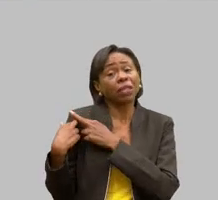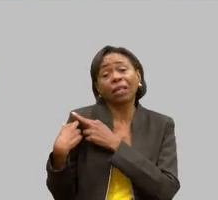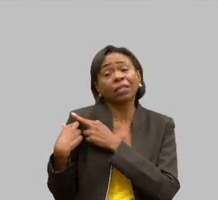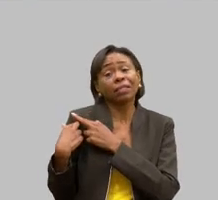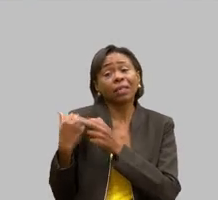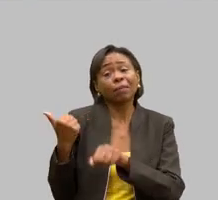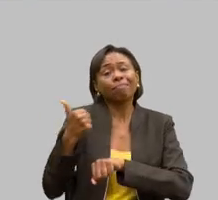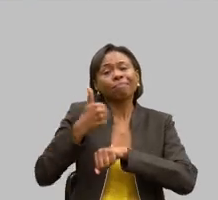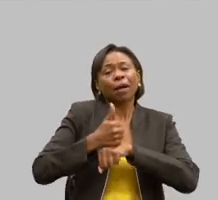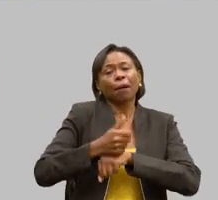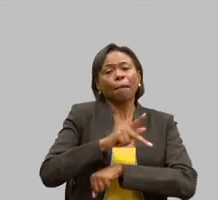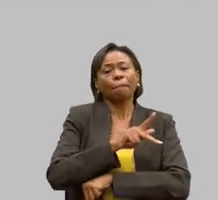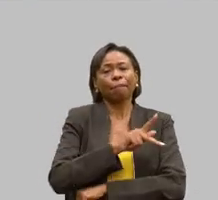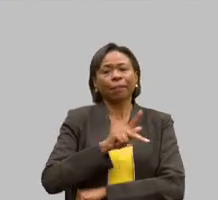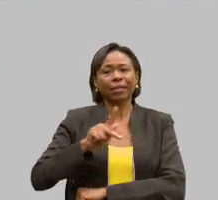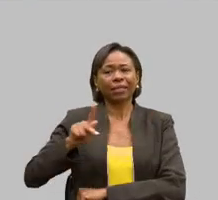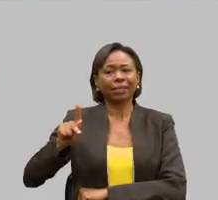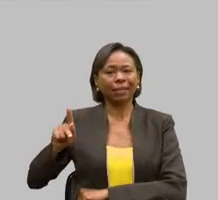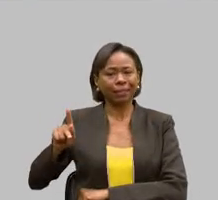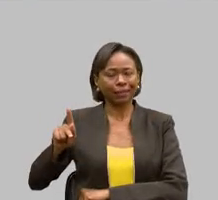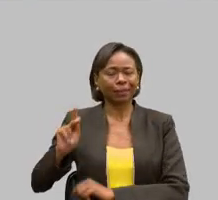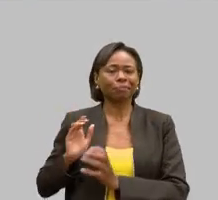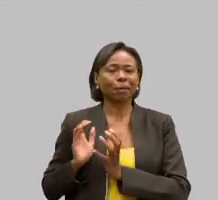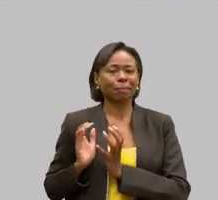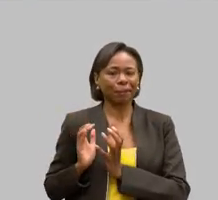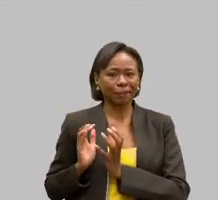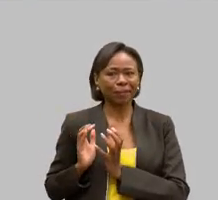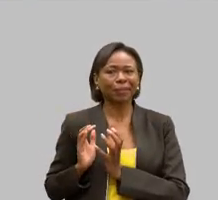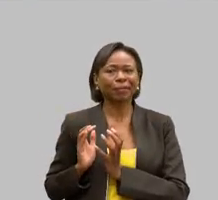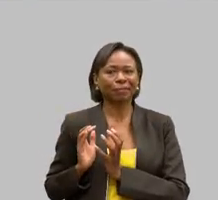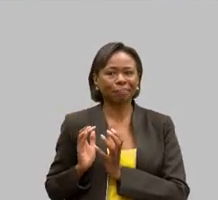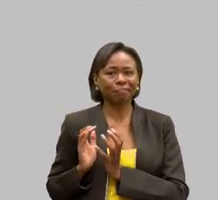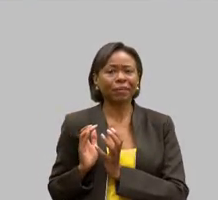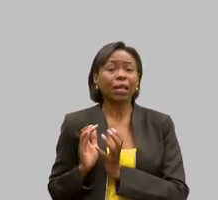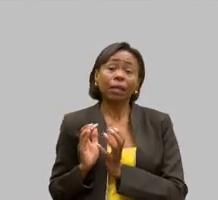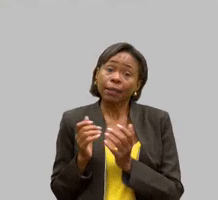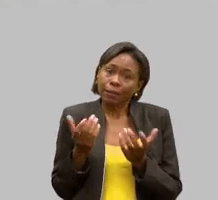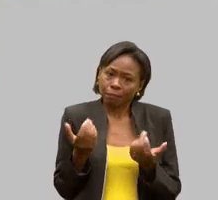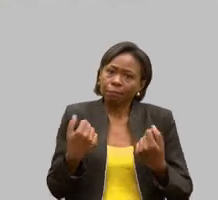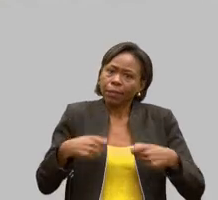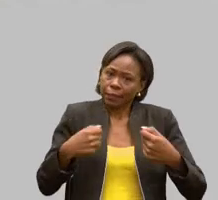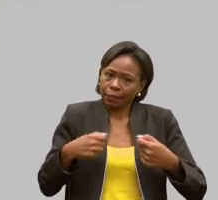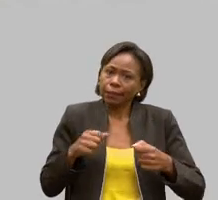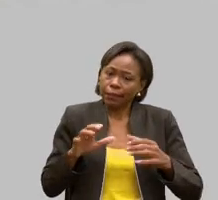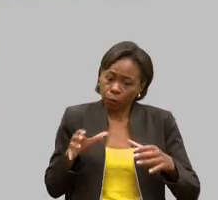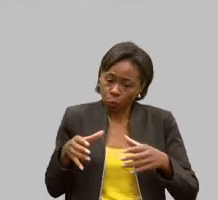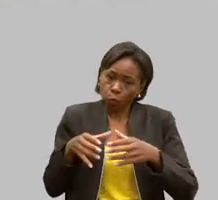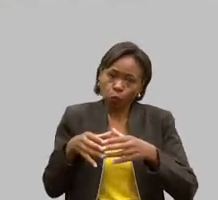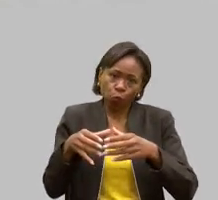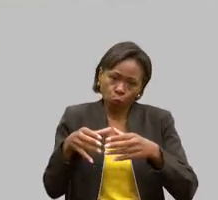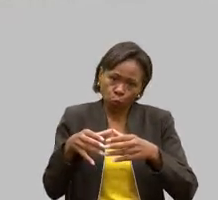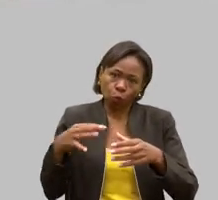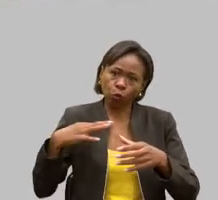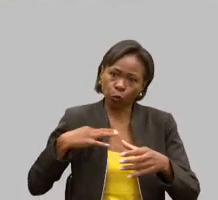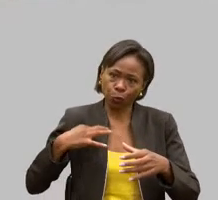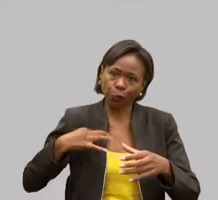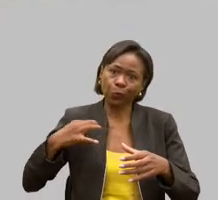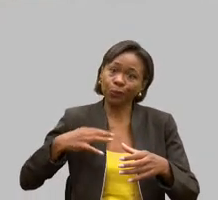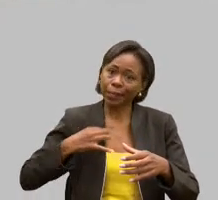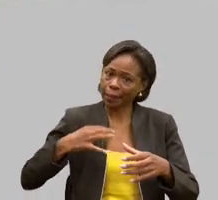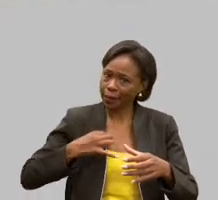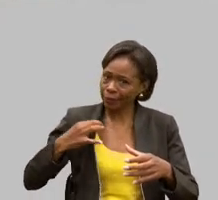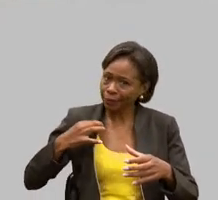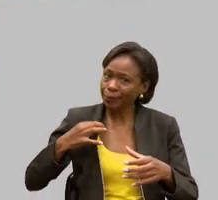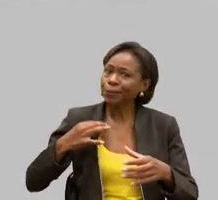E ser presidente de uma PAI, você tem que ter uma equipe de voluntários, porque para fazer a chapa, para